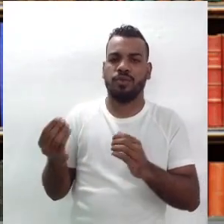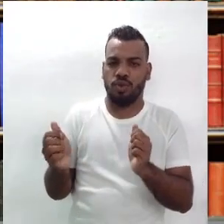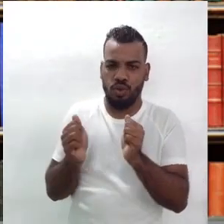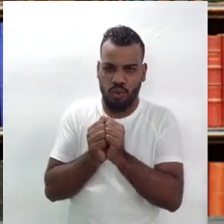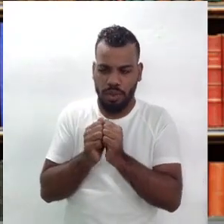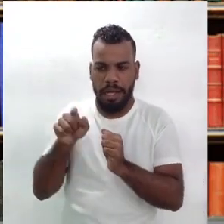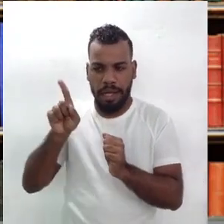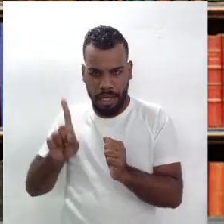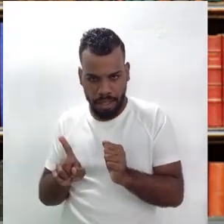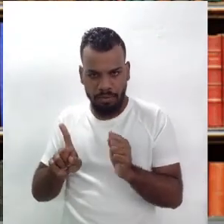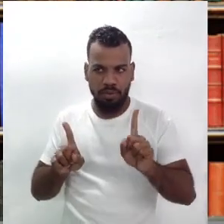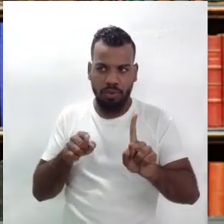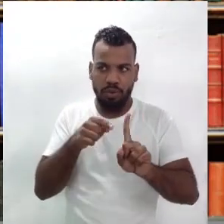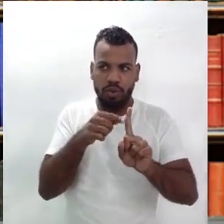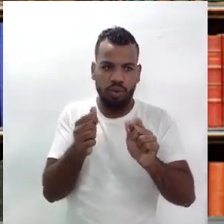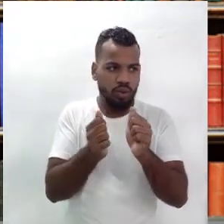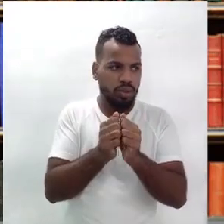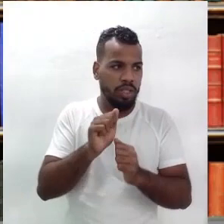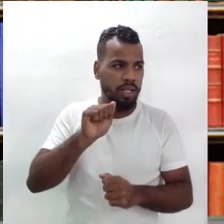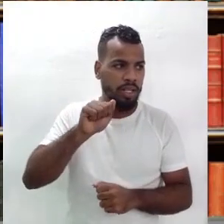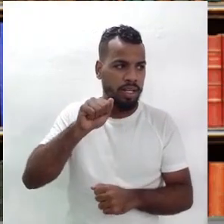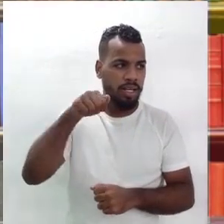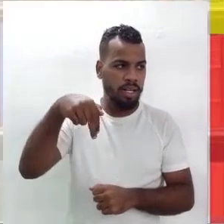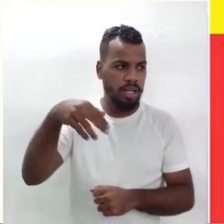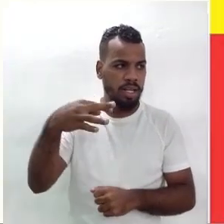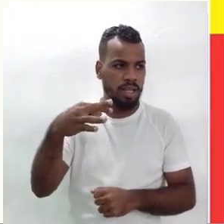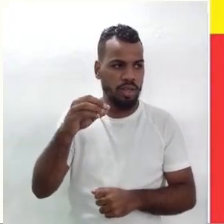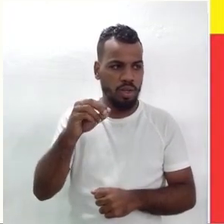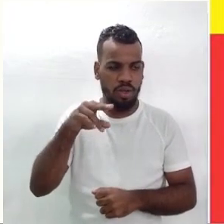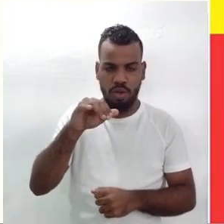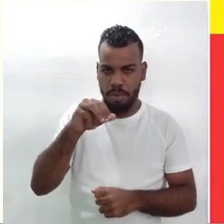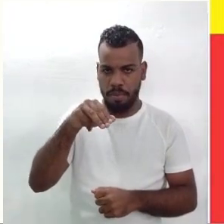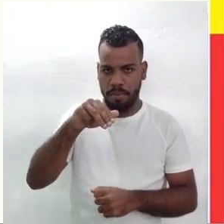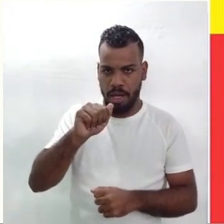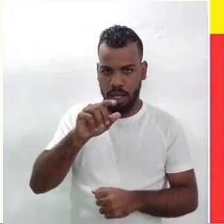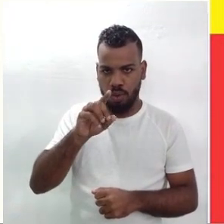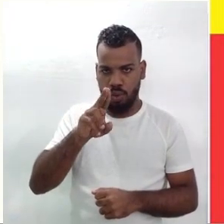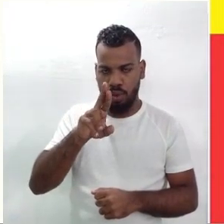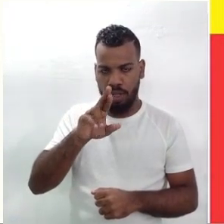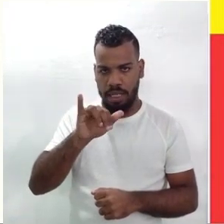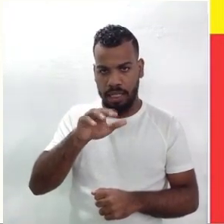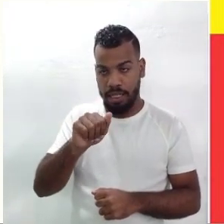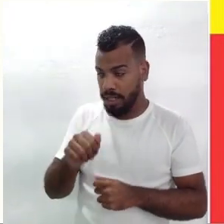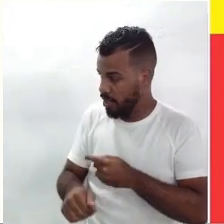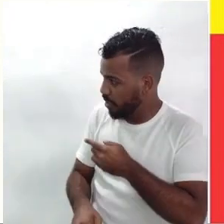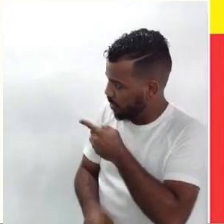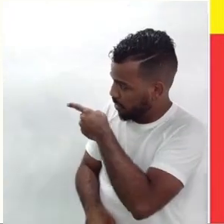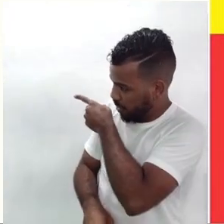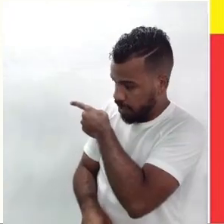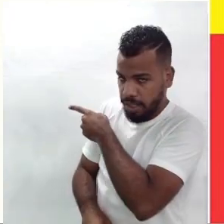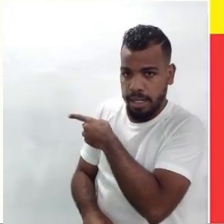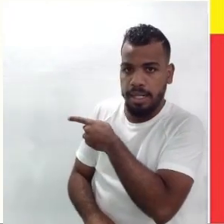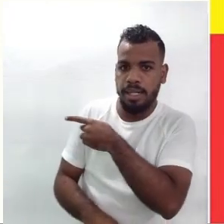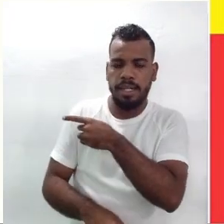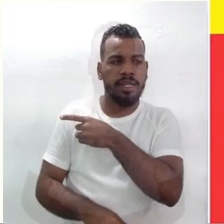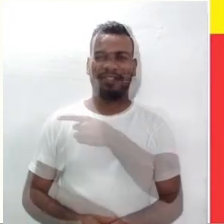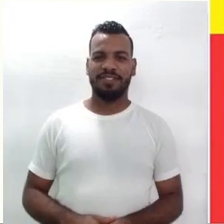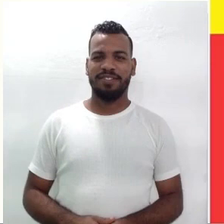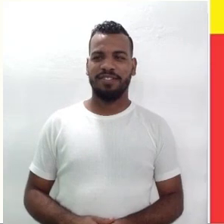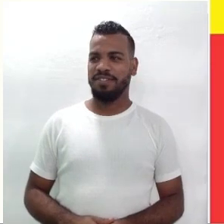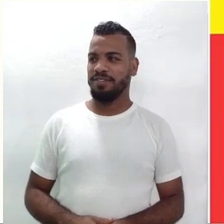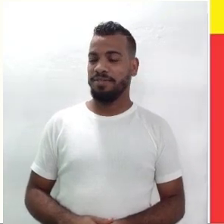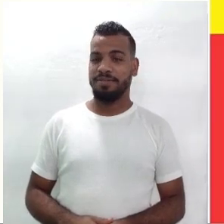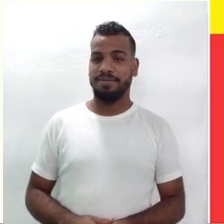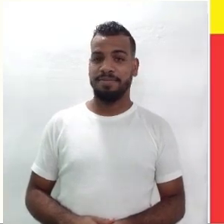Madureira, que todo mundo conhece, o irmão dele, que o Antúlio, mas o Antônio Madureira, que está aí na tela,